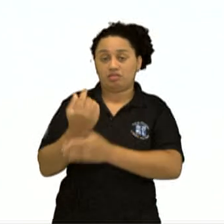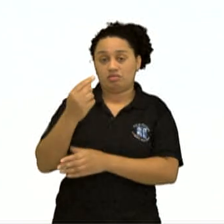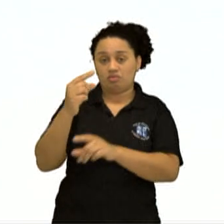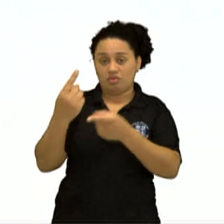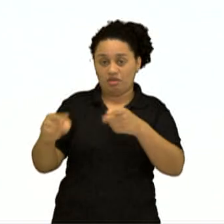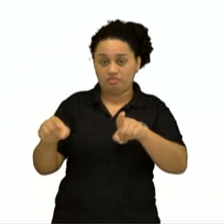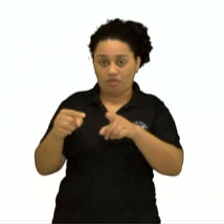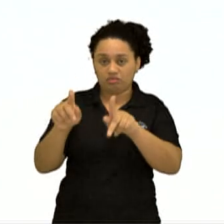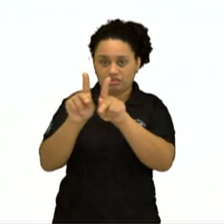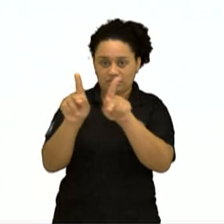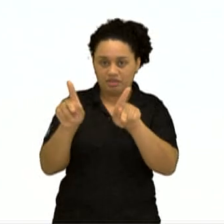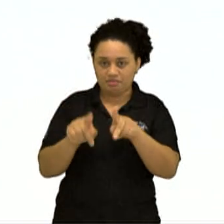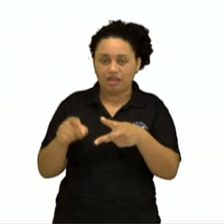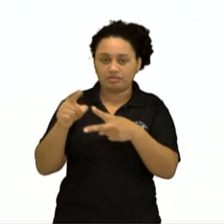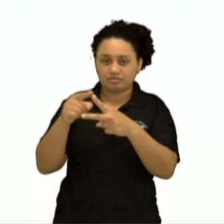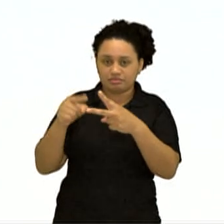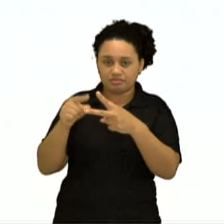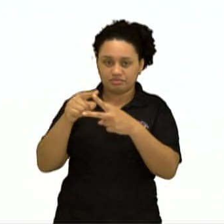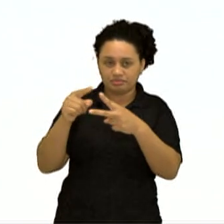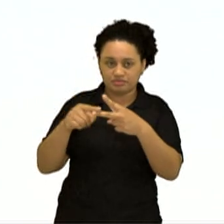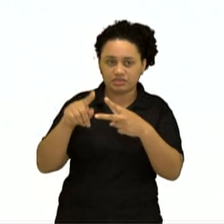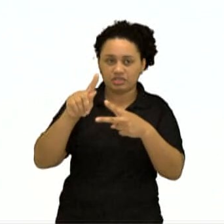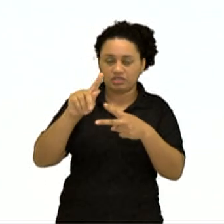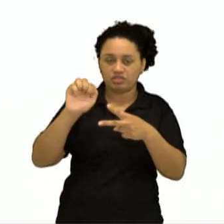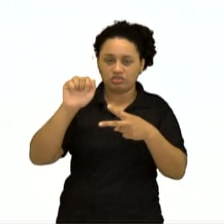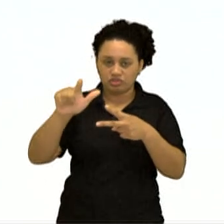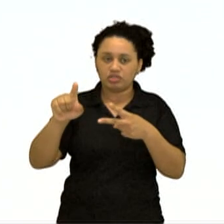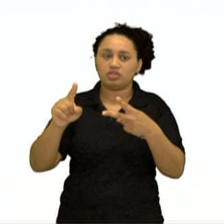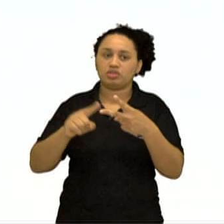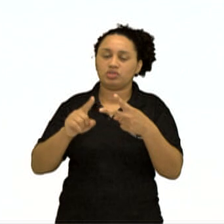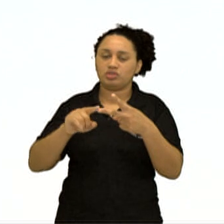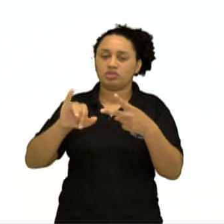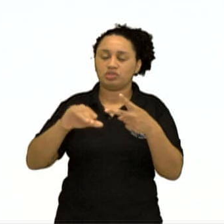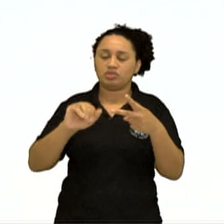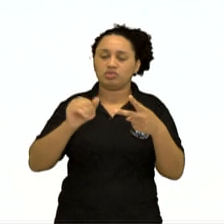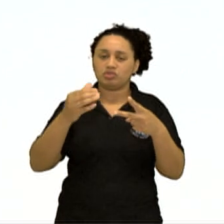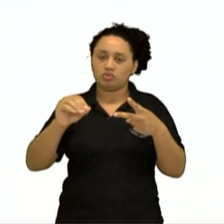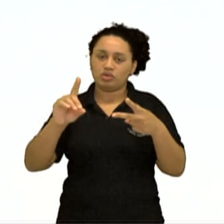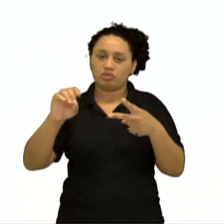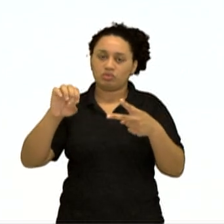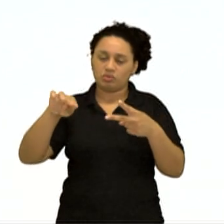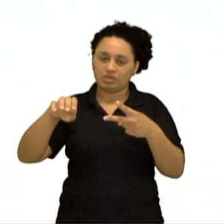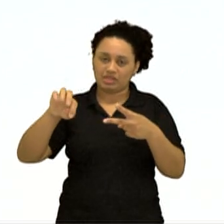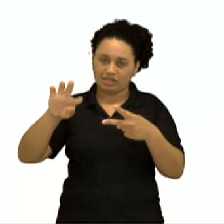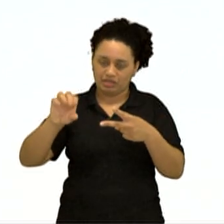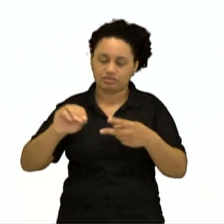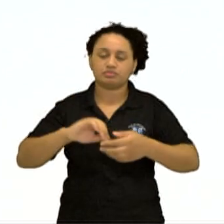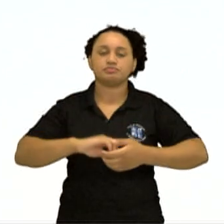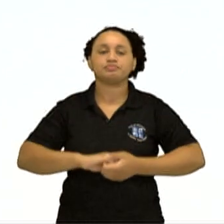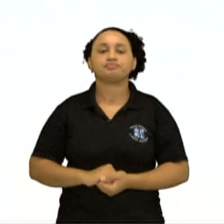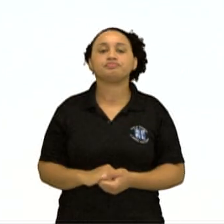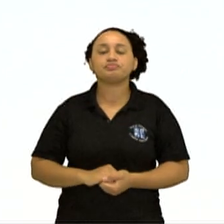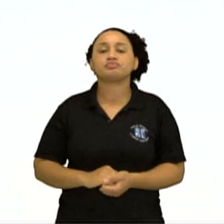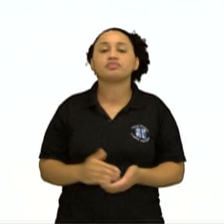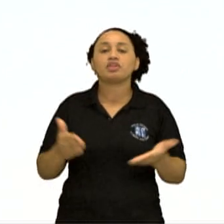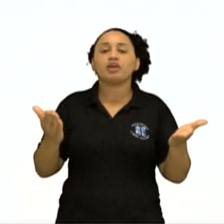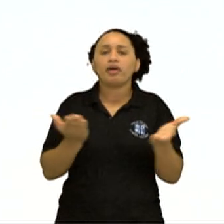da tão linda canção, Gilberto Gil, João Donato. Agora,